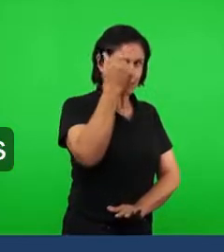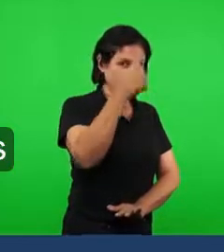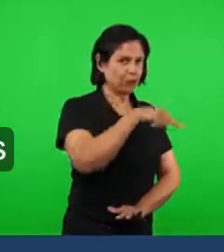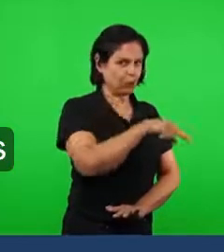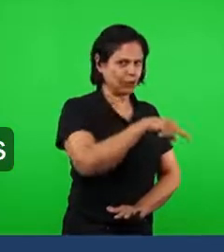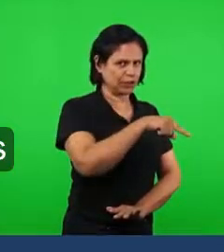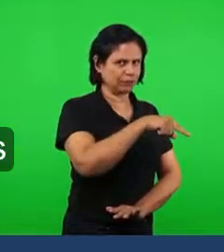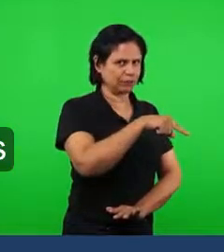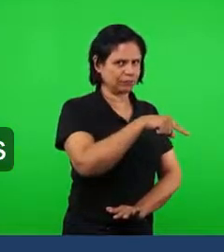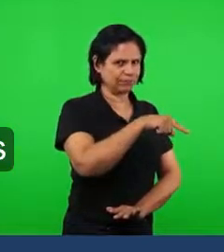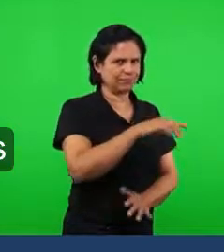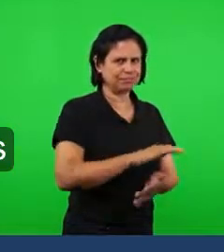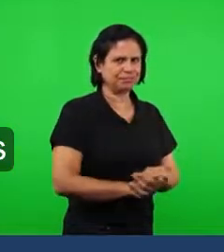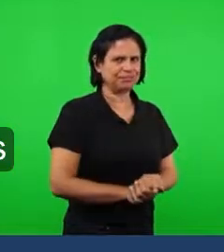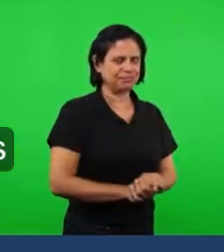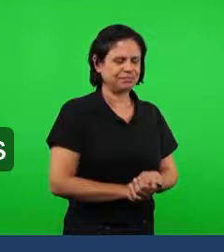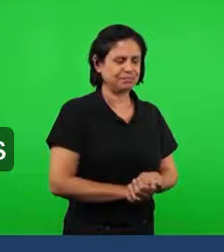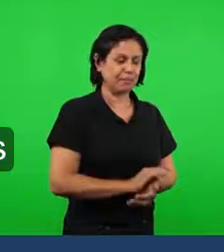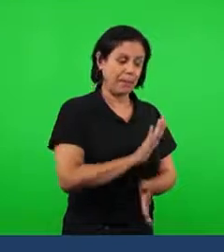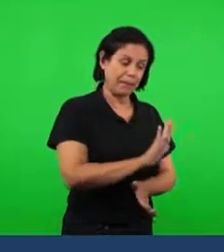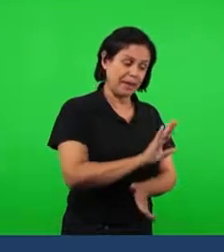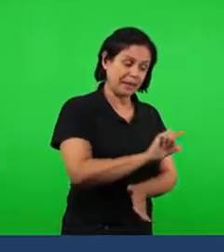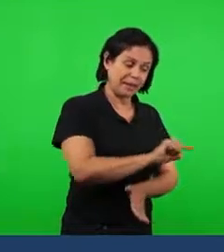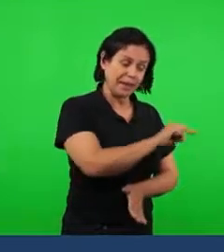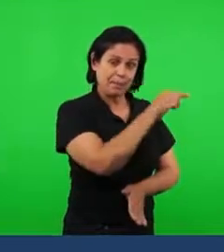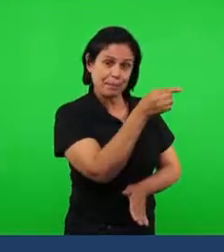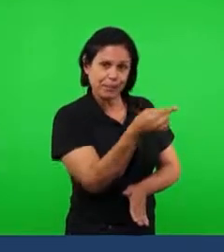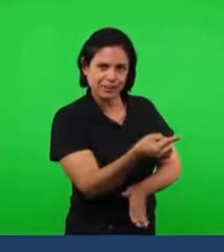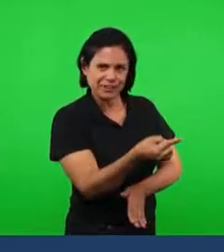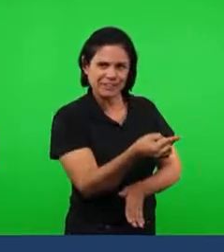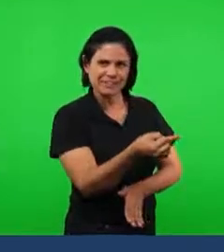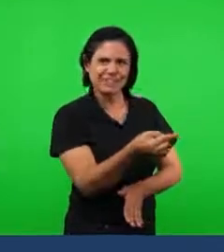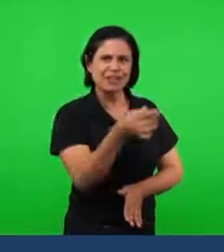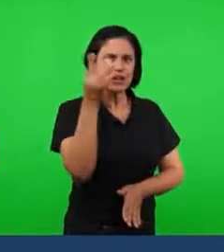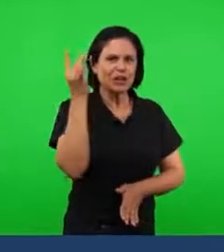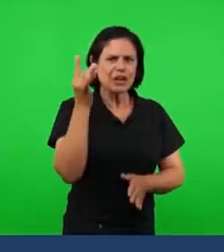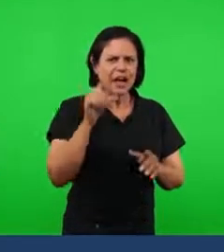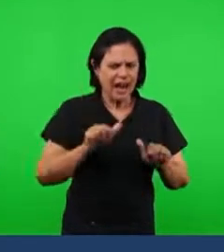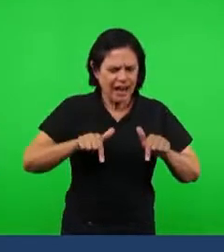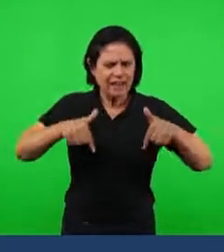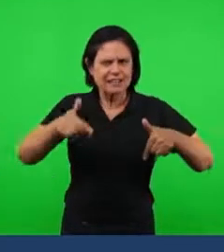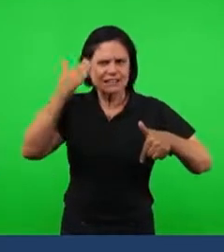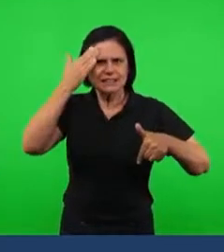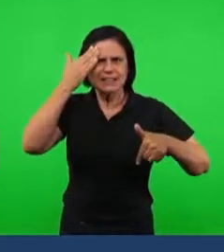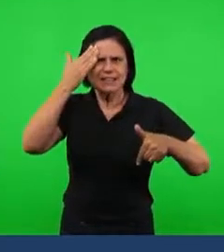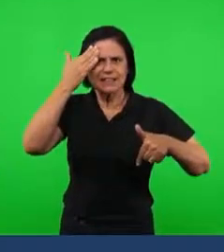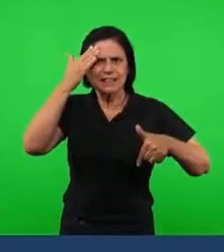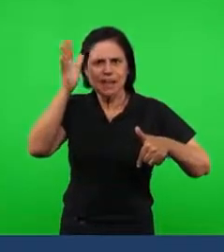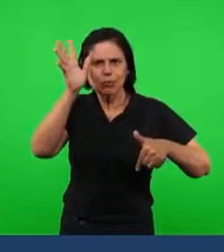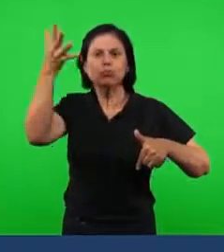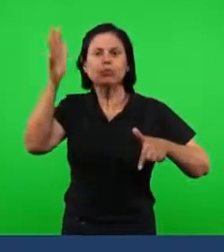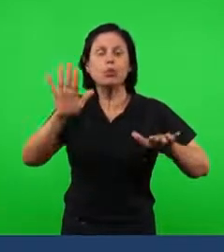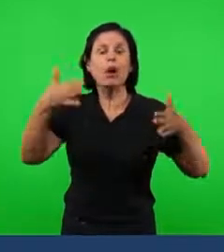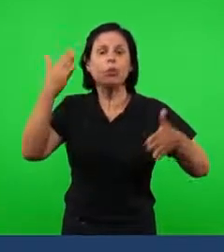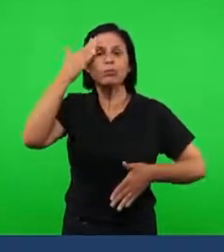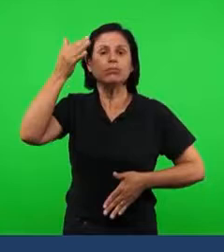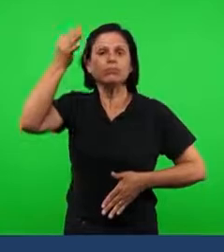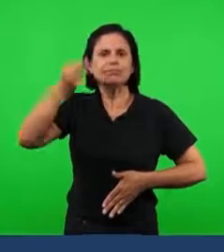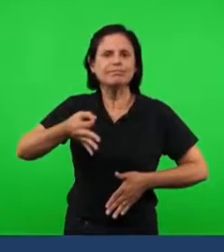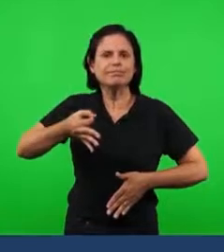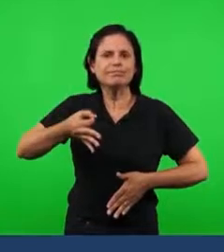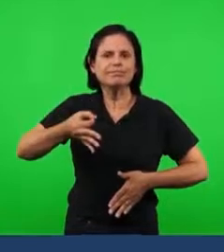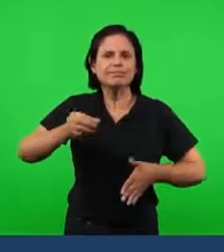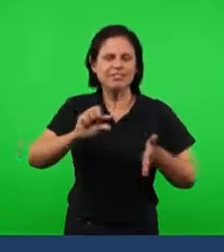nesse período aqui. Em seguida, o Espírito de discernimento. Ainda no verso 13, nós vamos